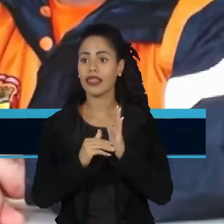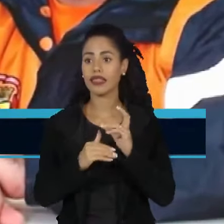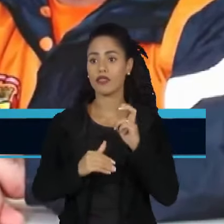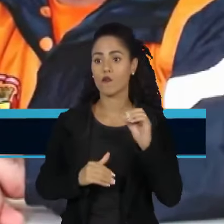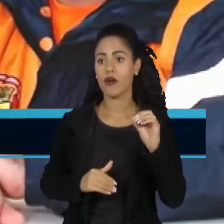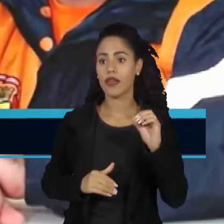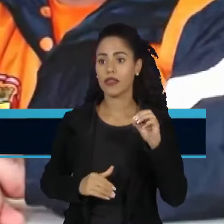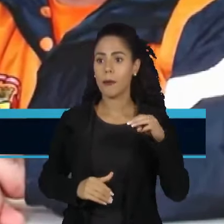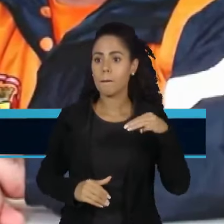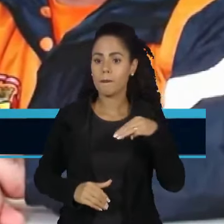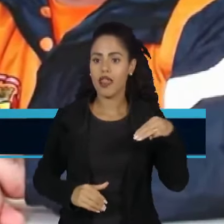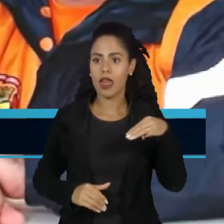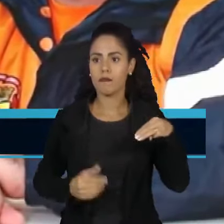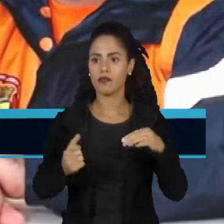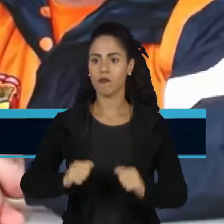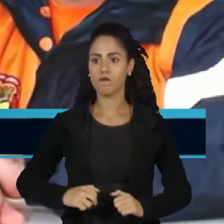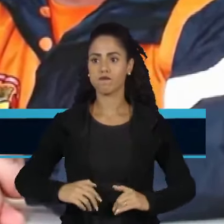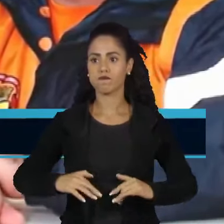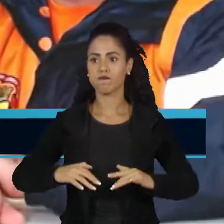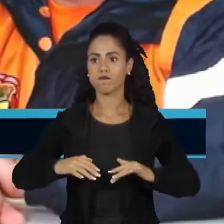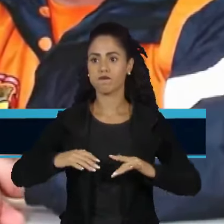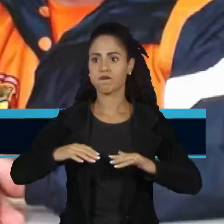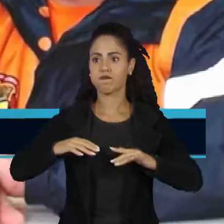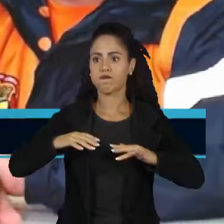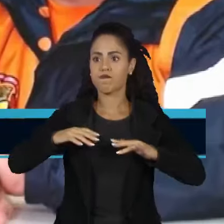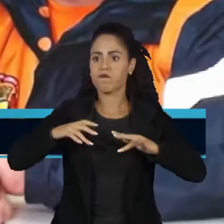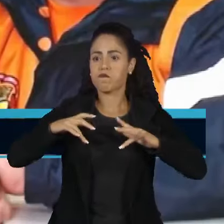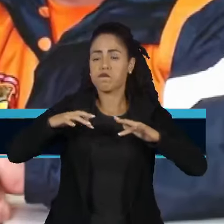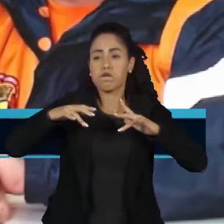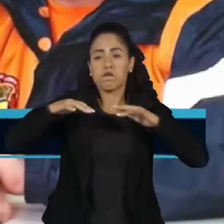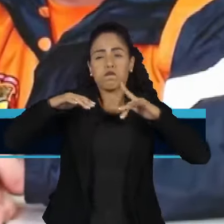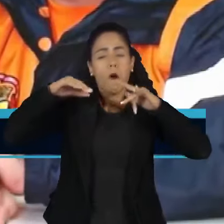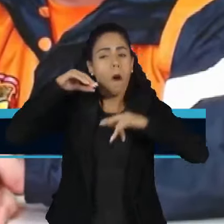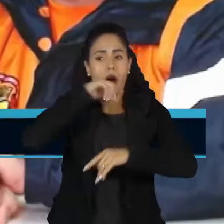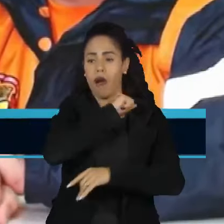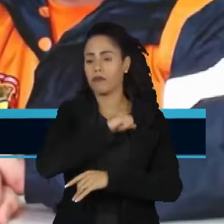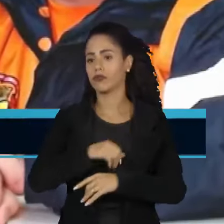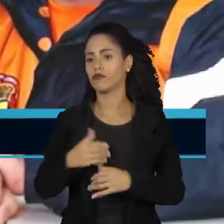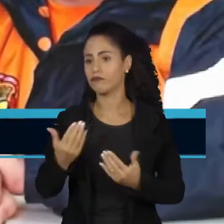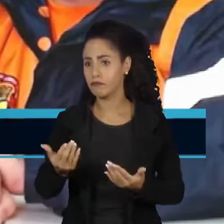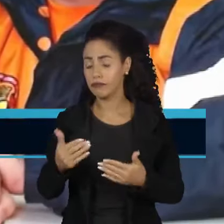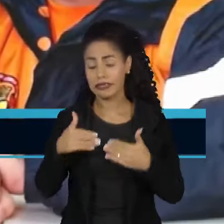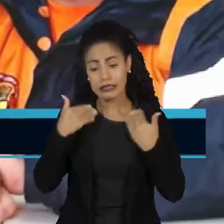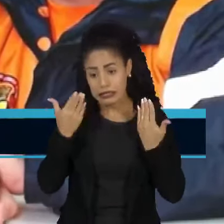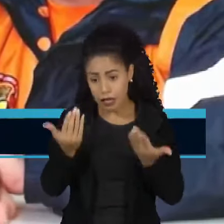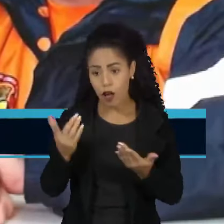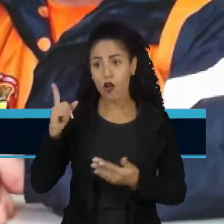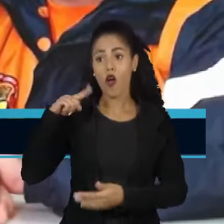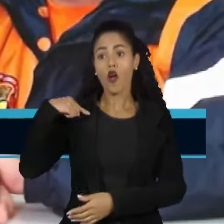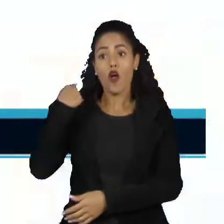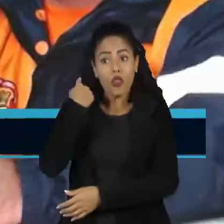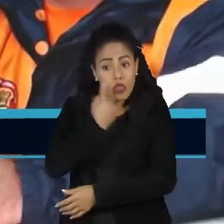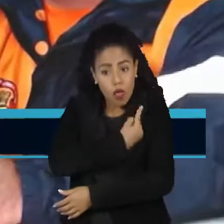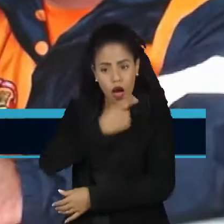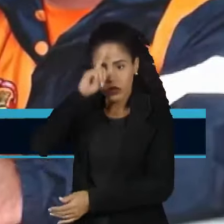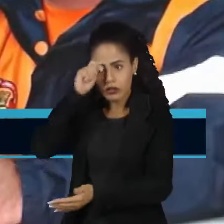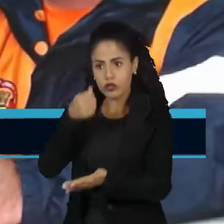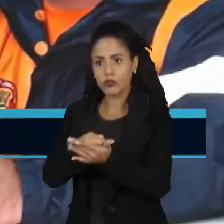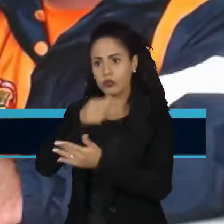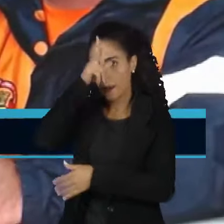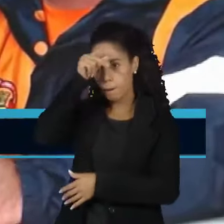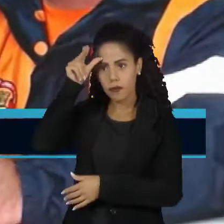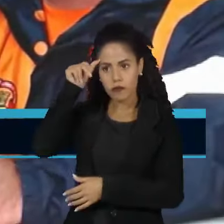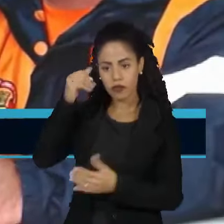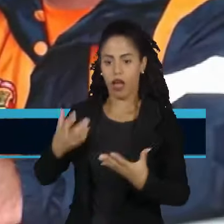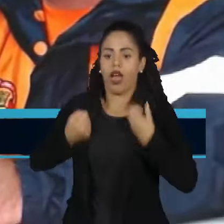o rio. Centímetros. Centímetros, desculpa, centímetros do rio, tá? Então, nós tomamos a decisão. A Prefeitura não foi